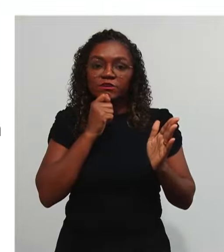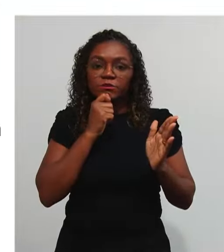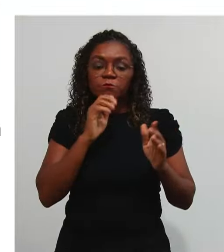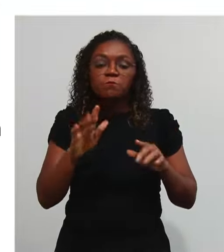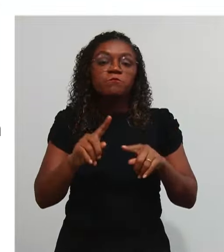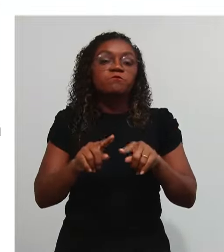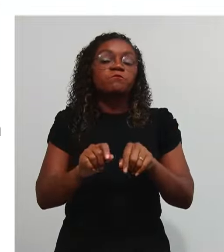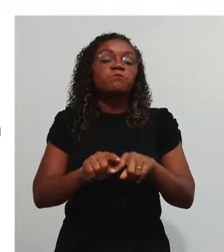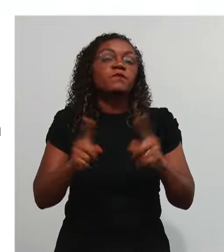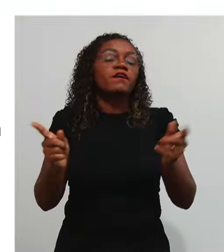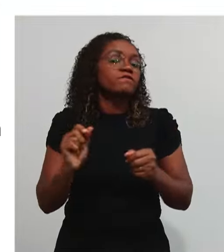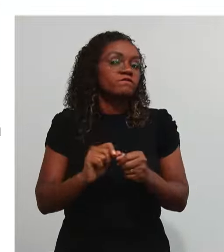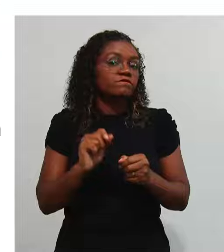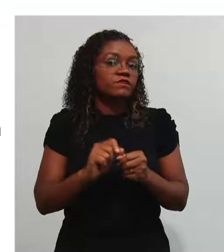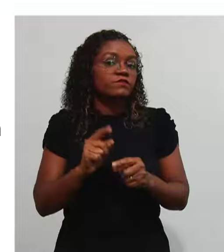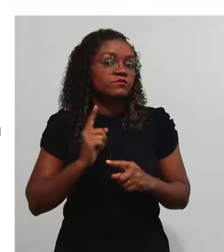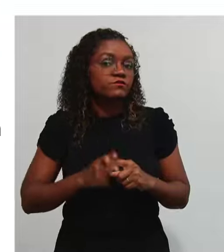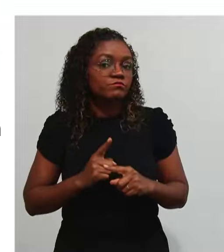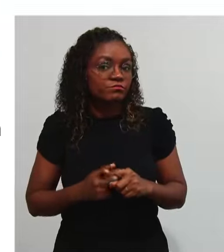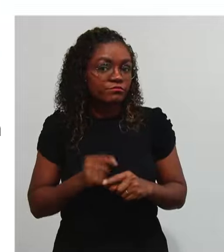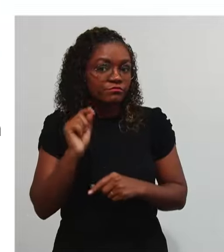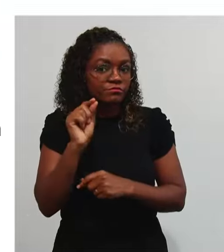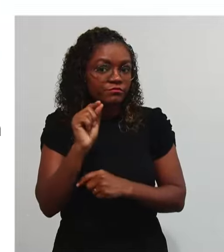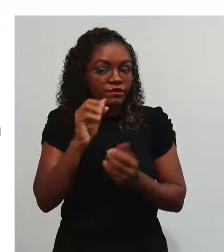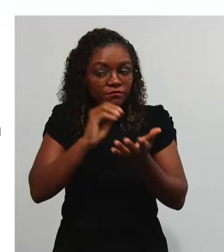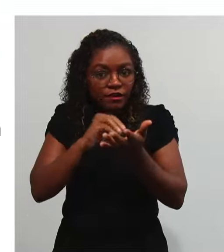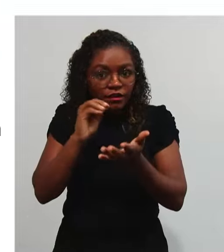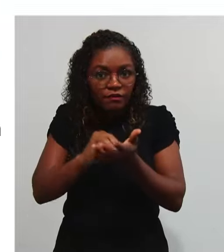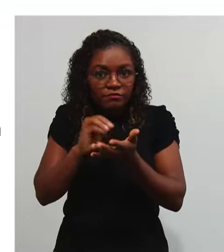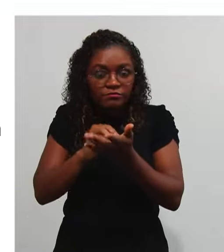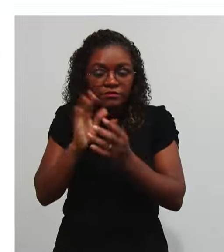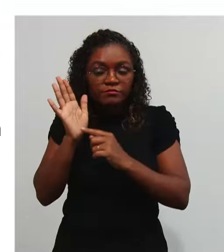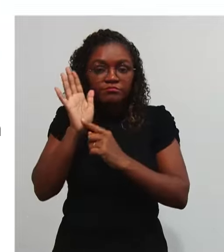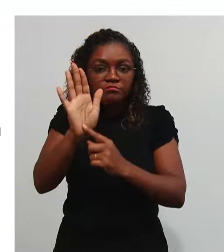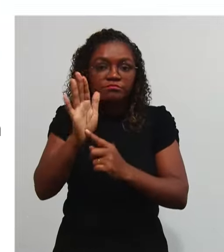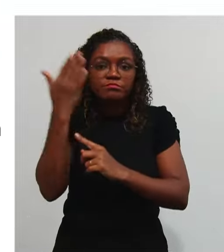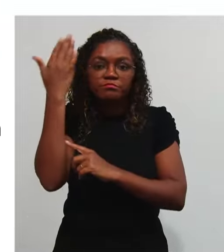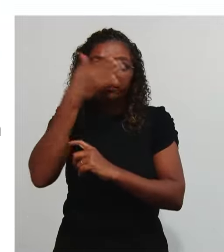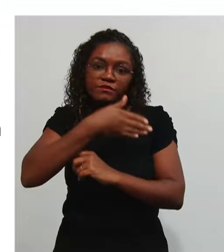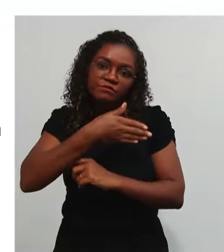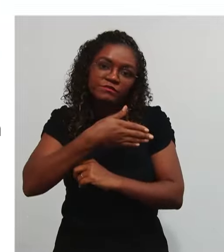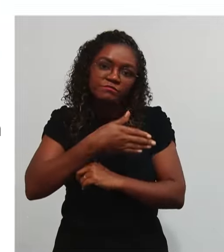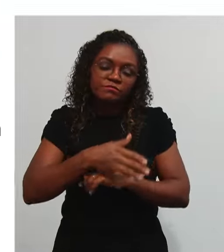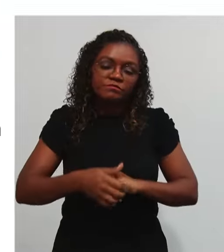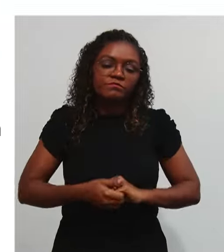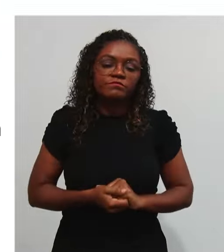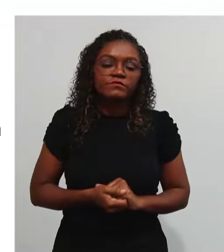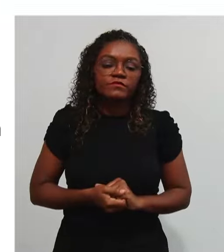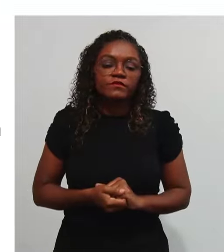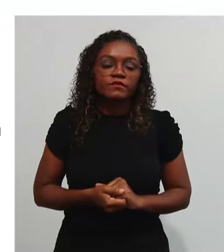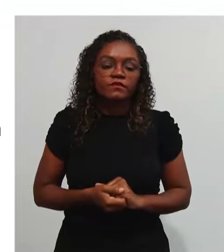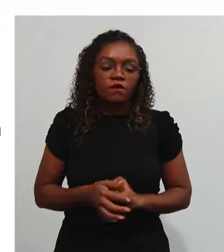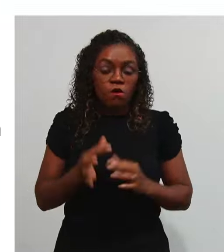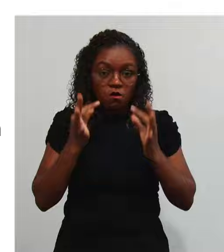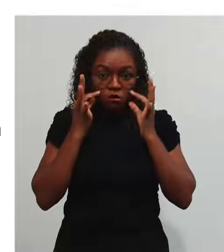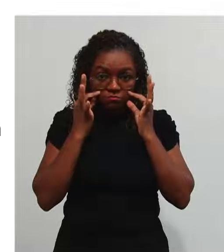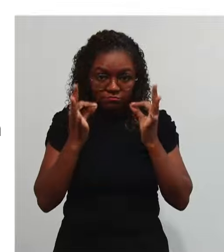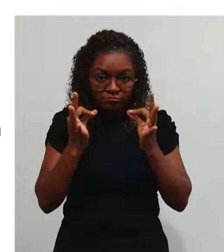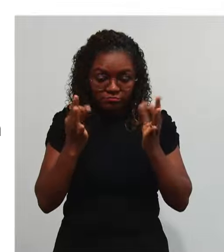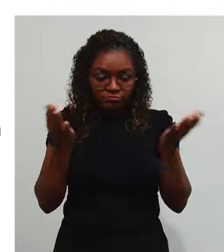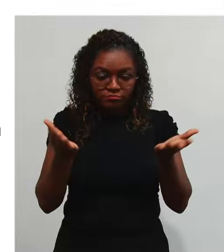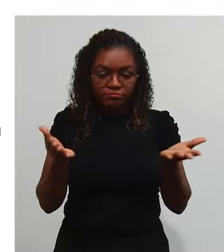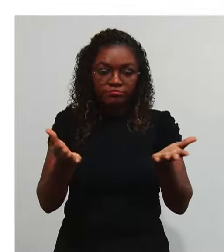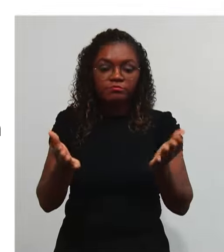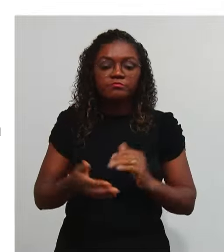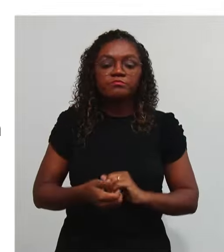fazer Então tomadas De contas Agora vem Uma Uma interpretação De atenção Para a gente